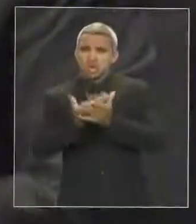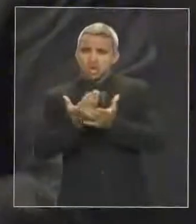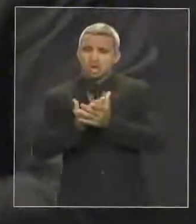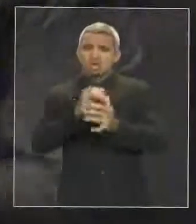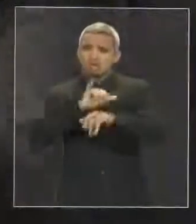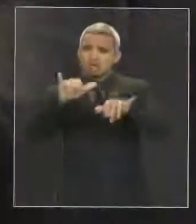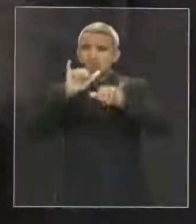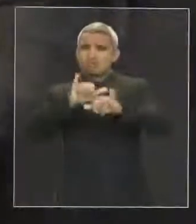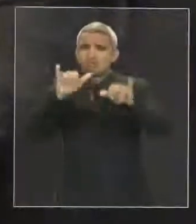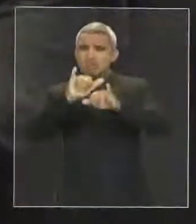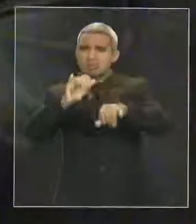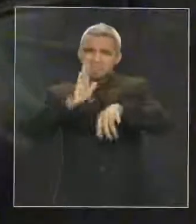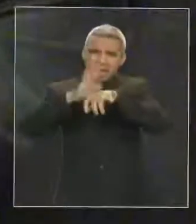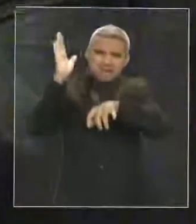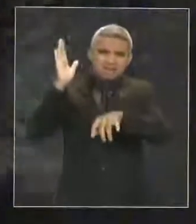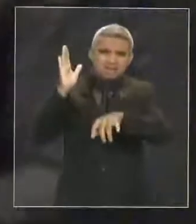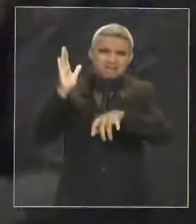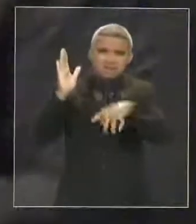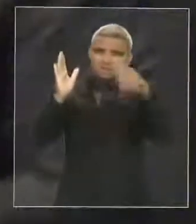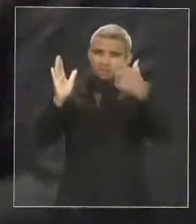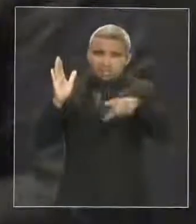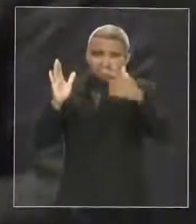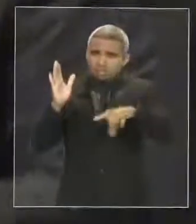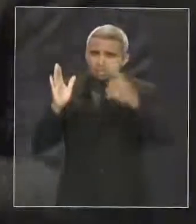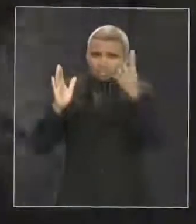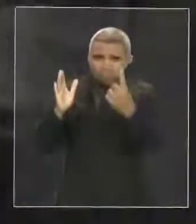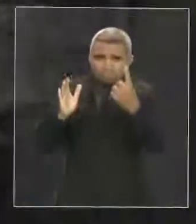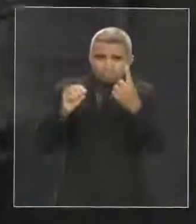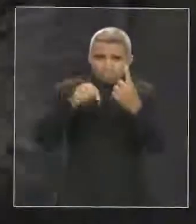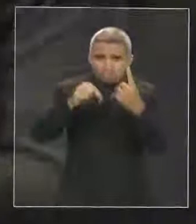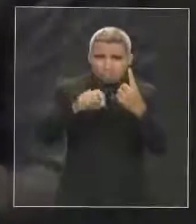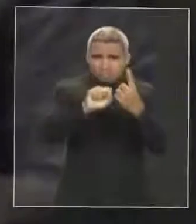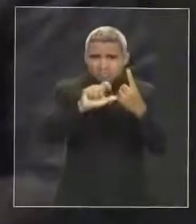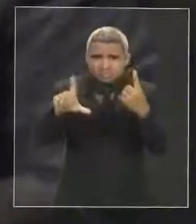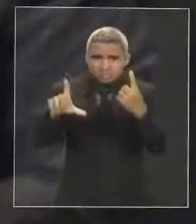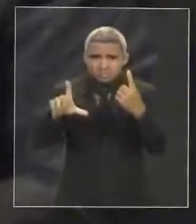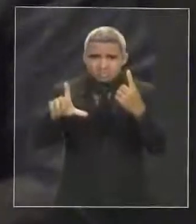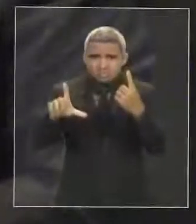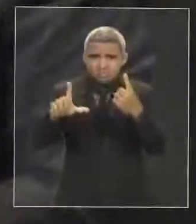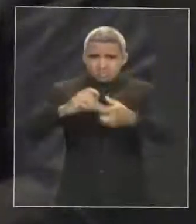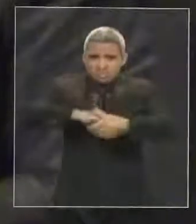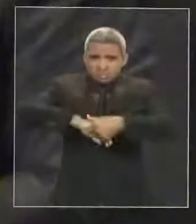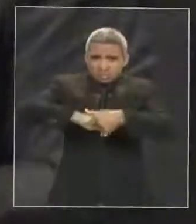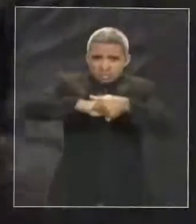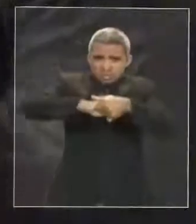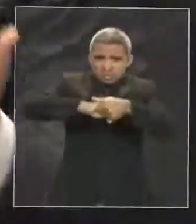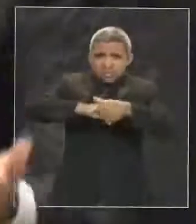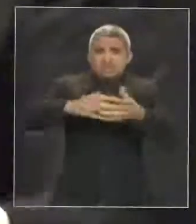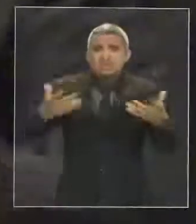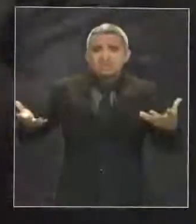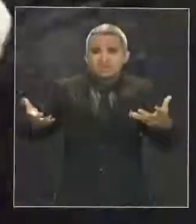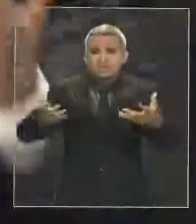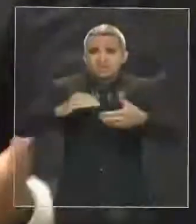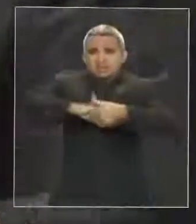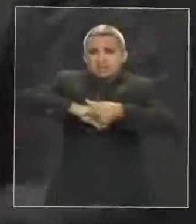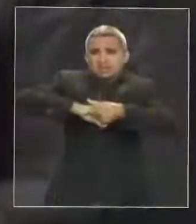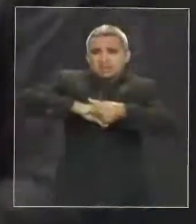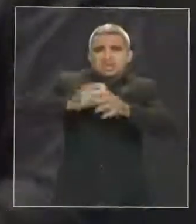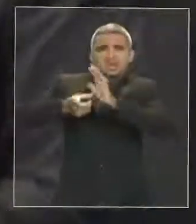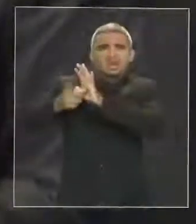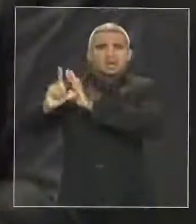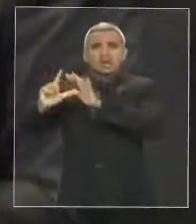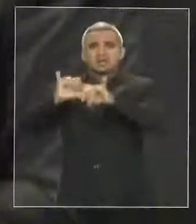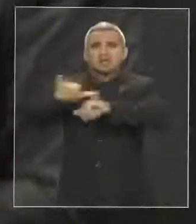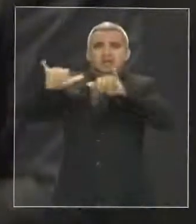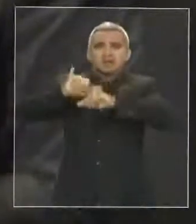Estado, não tem uma? Será que o governador do Estado não pode dar as mãos ao prefeito de São Luís? Cadê a parceria que eles tanto falavam